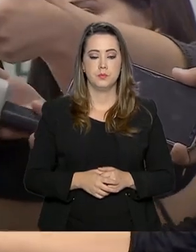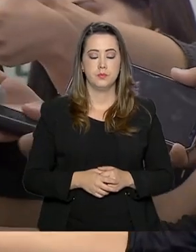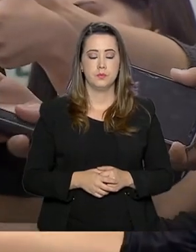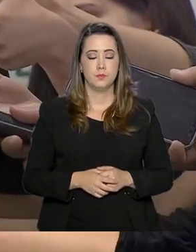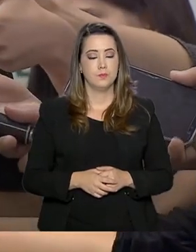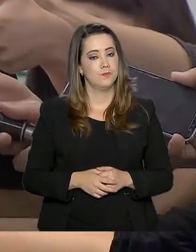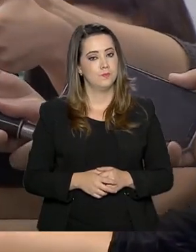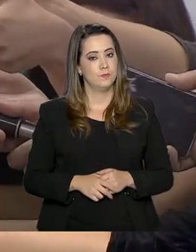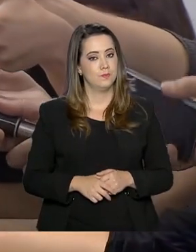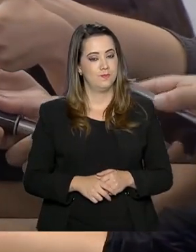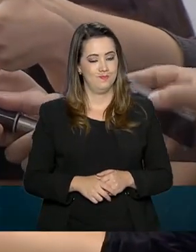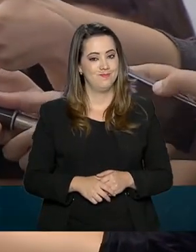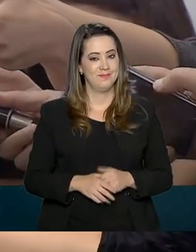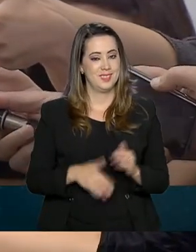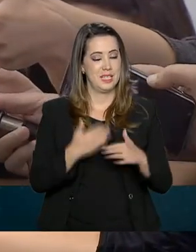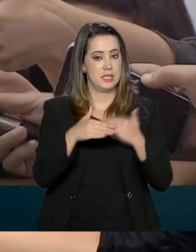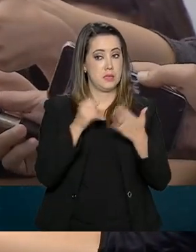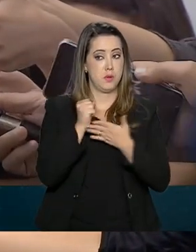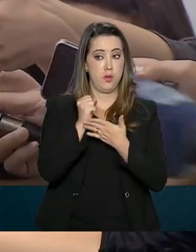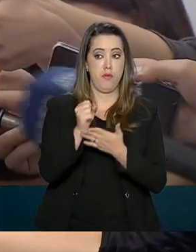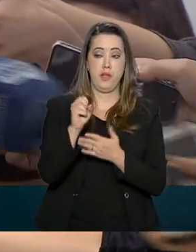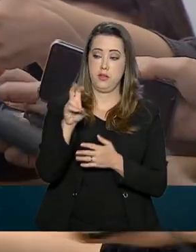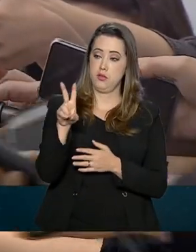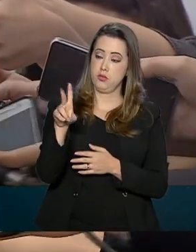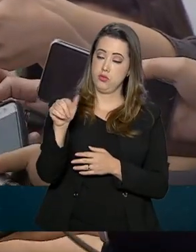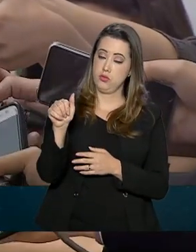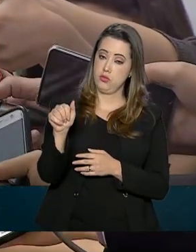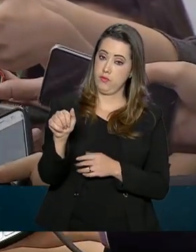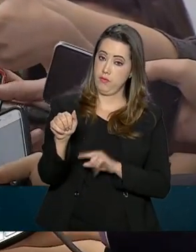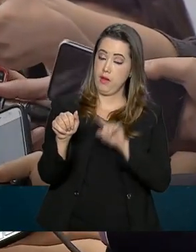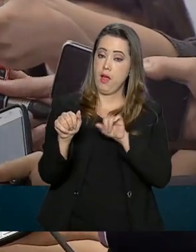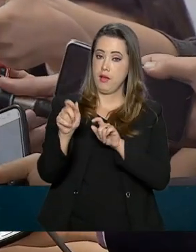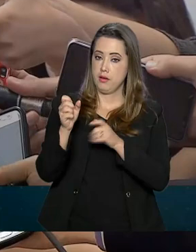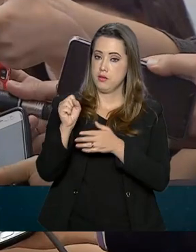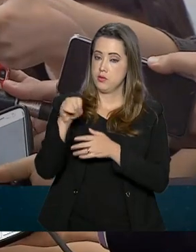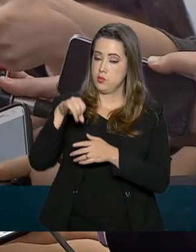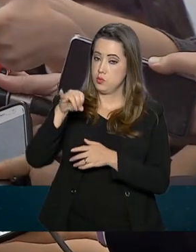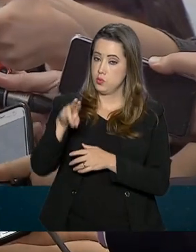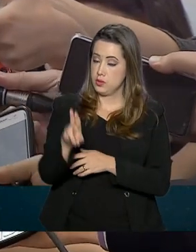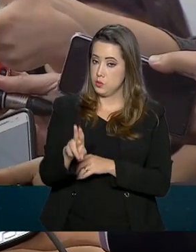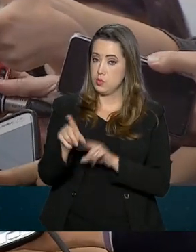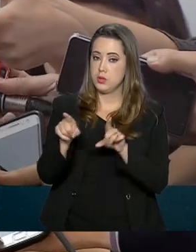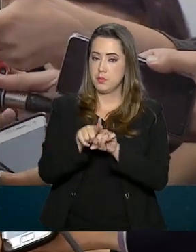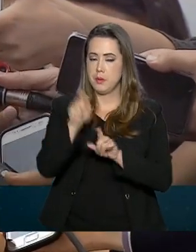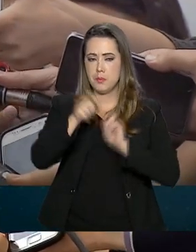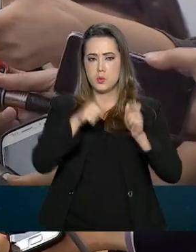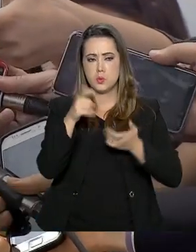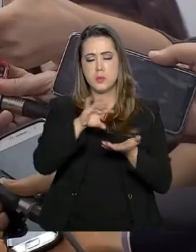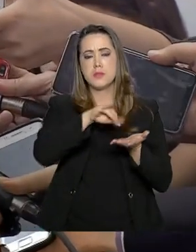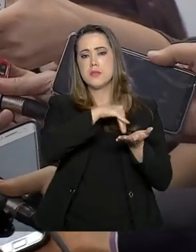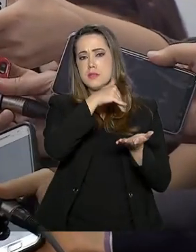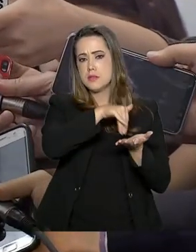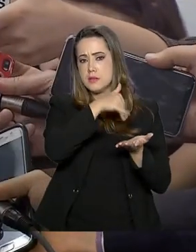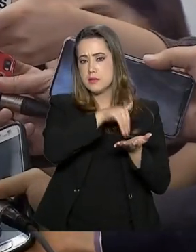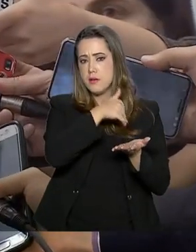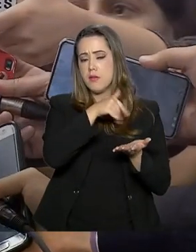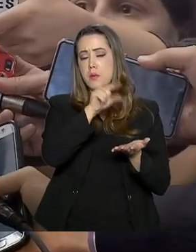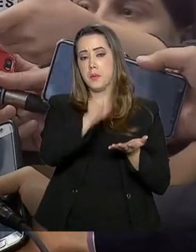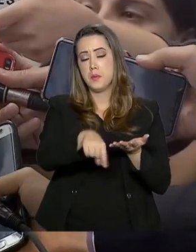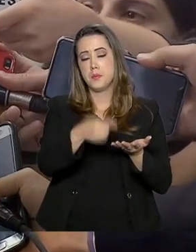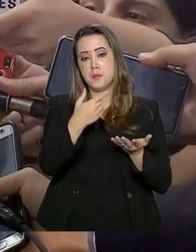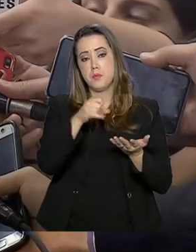Tivemos crescimento de oferta de vagas no Sisu e tivemos crescimento de pessoas que se inscreveram para as vagas